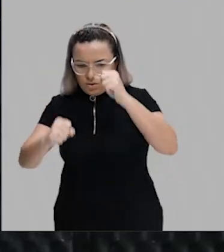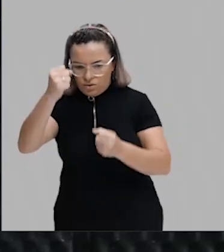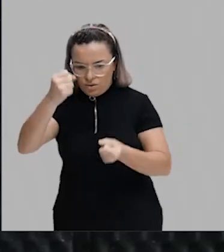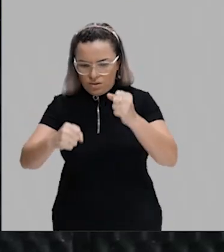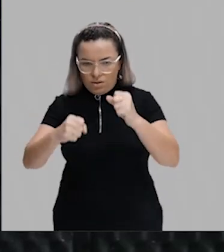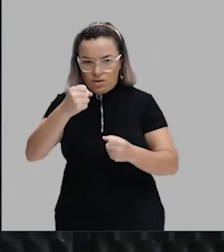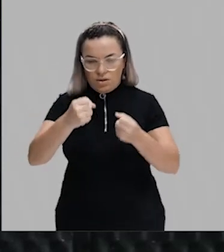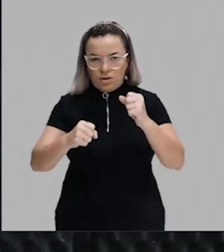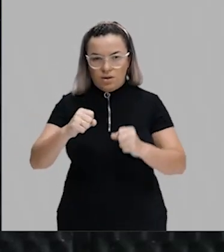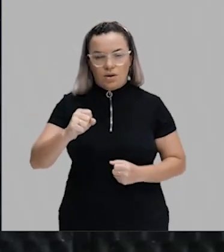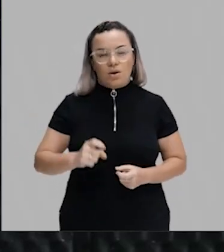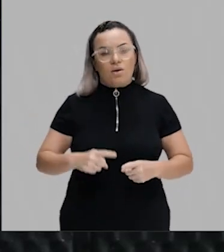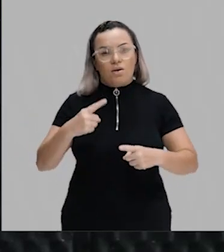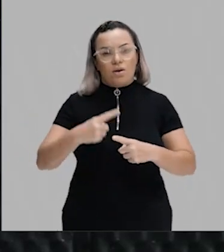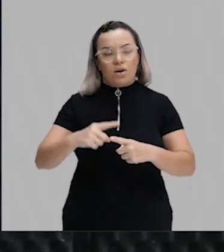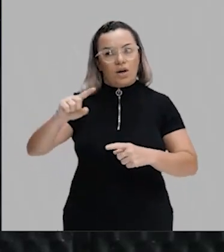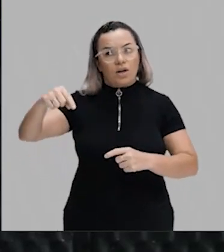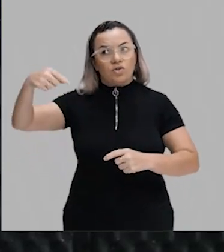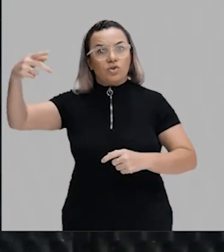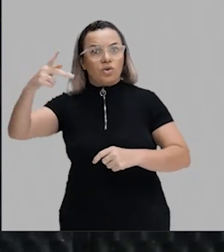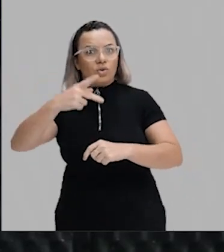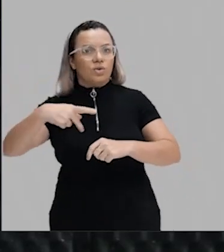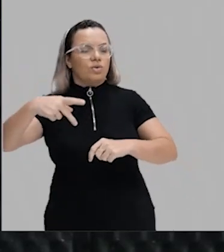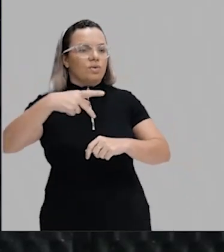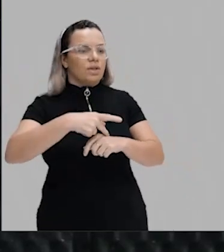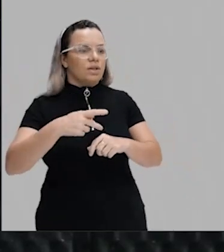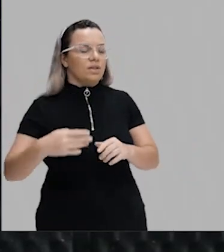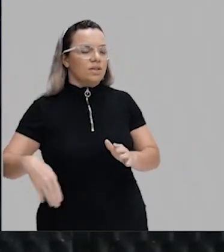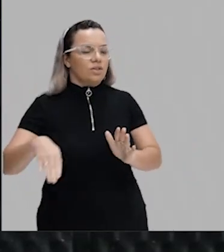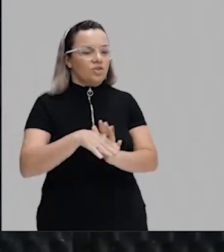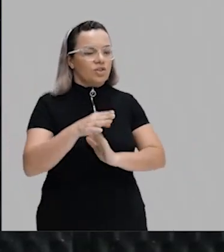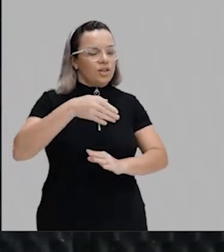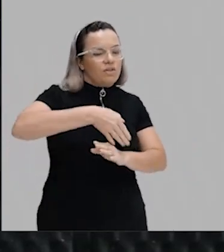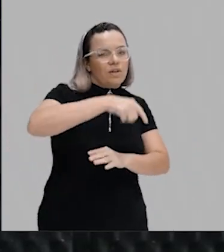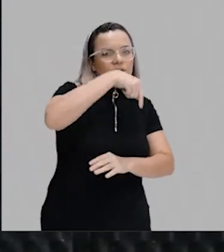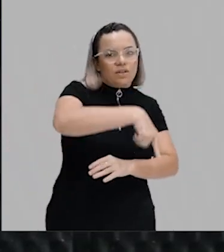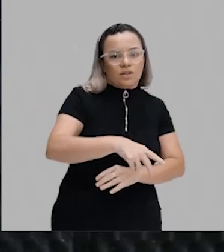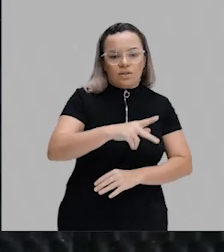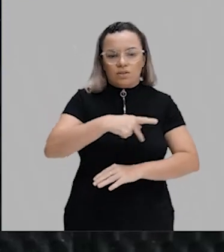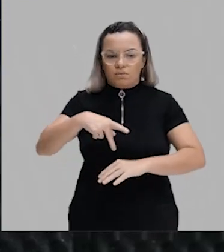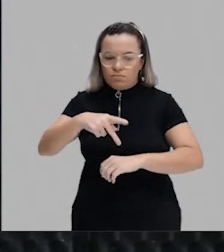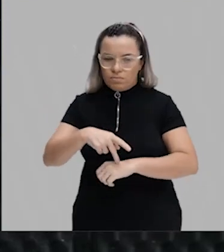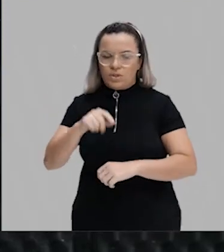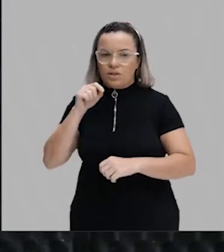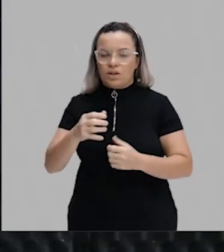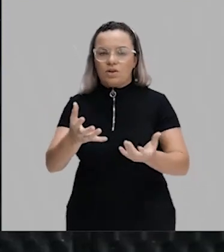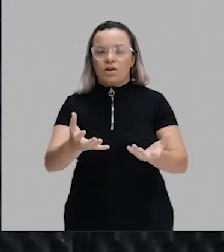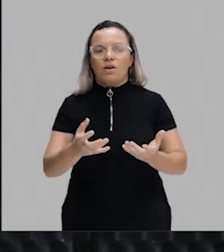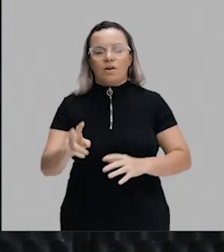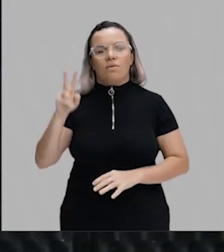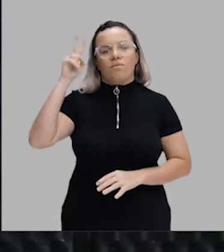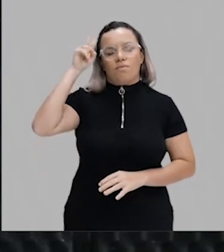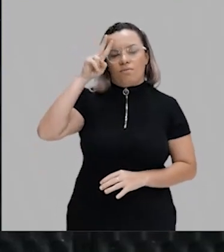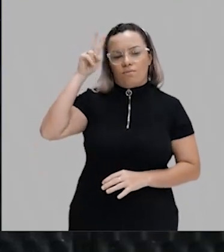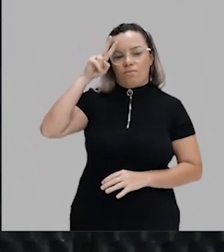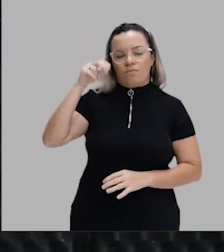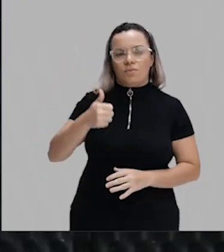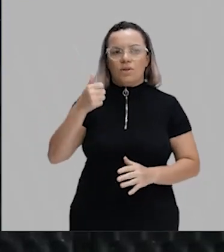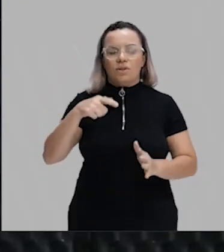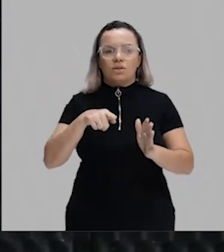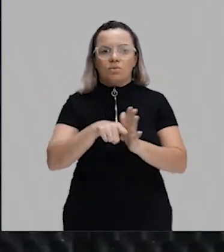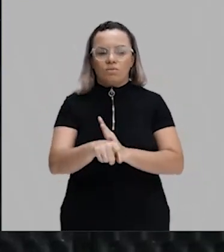Galerinha, primeira coisa importante que eu quero te lembrar. E a questão, ela é muito bacana nesse aspecto. Ela fala em